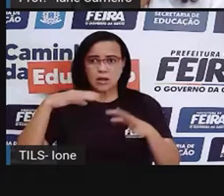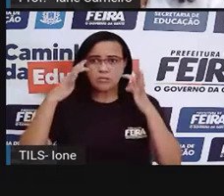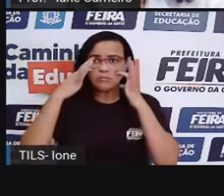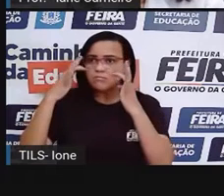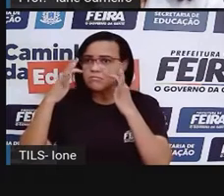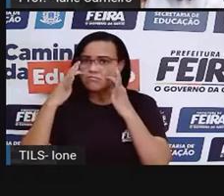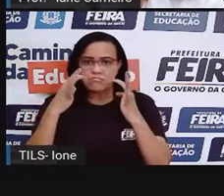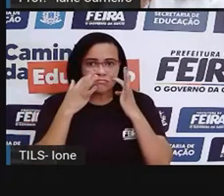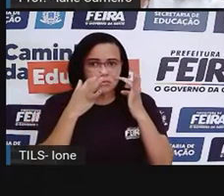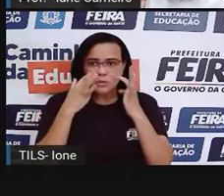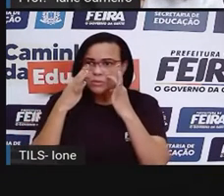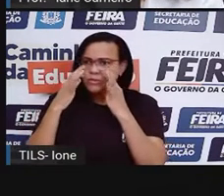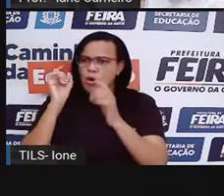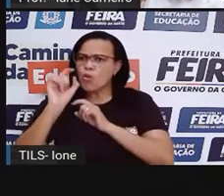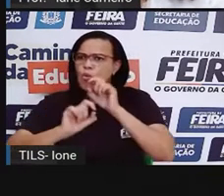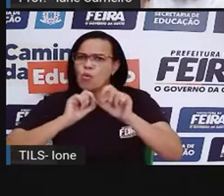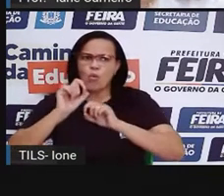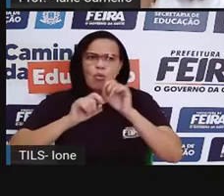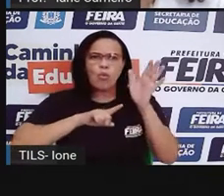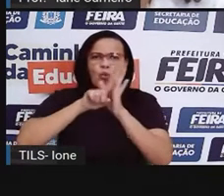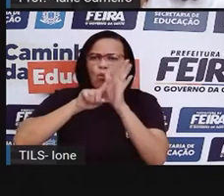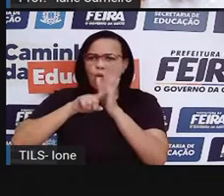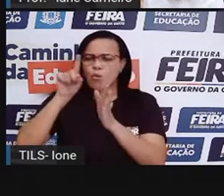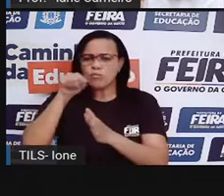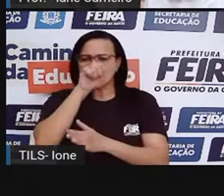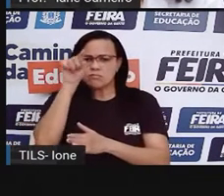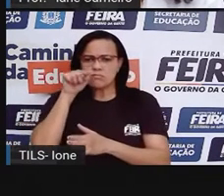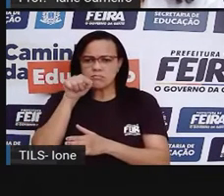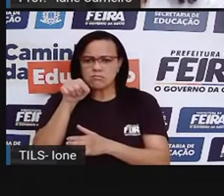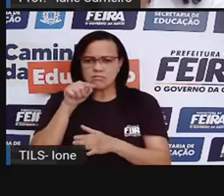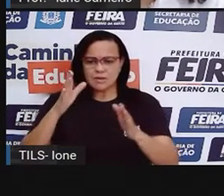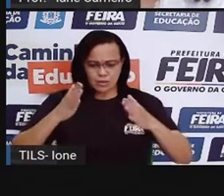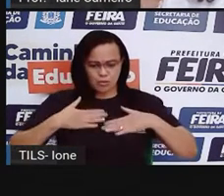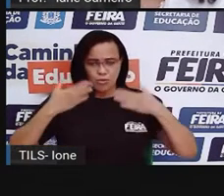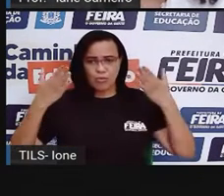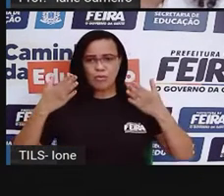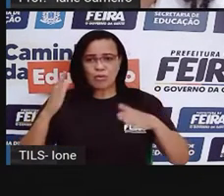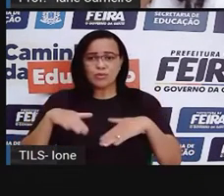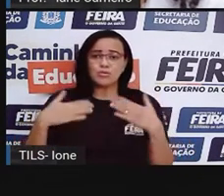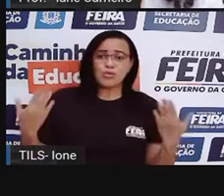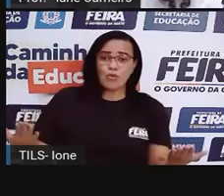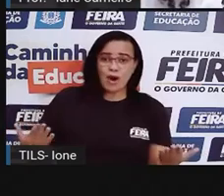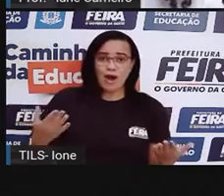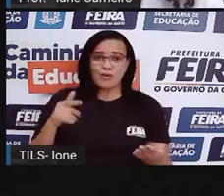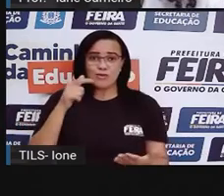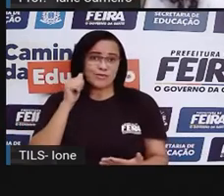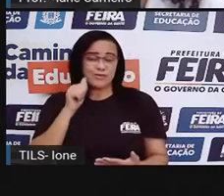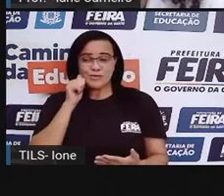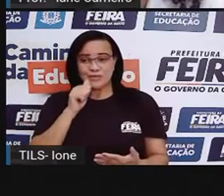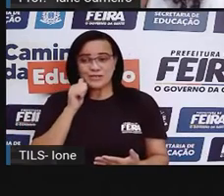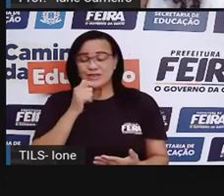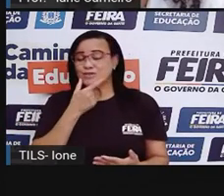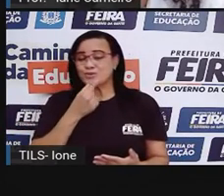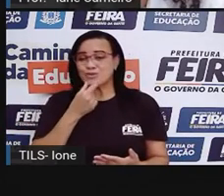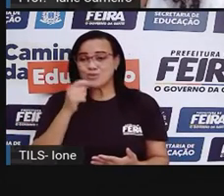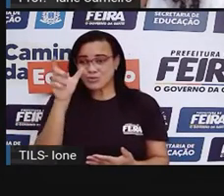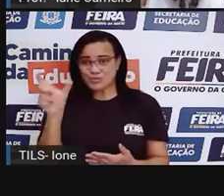se perguntando, né, querendo saber qual era a surpresa que Franginha queria contar para ele.